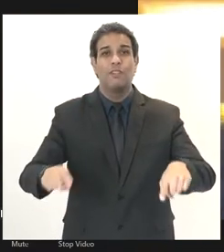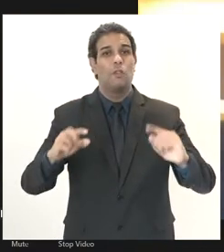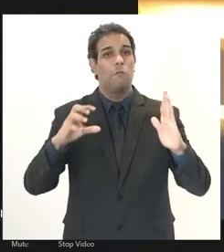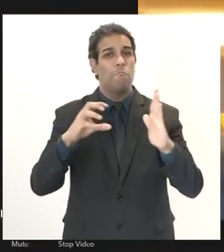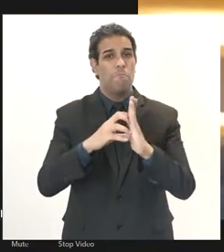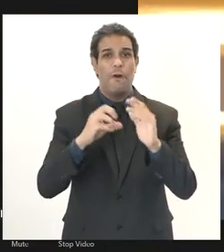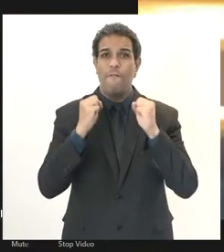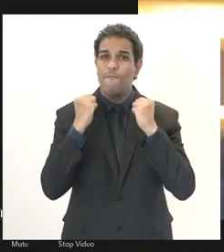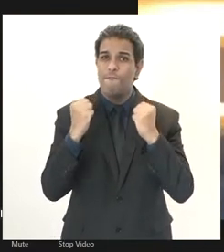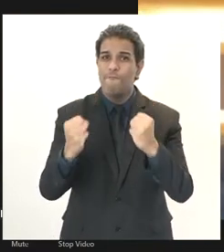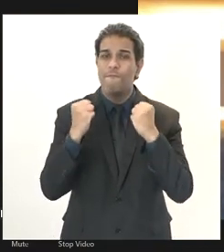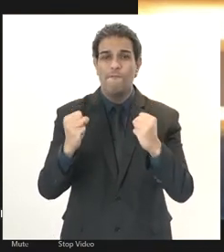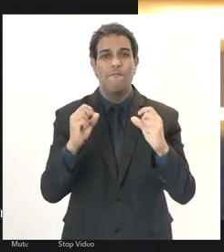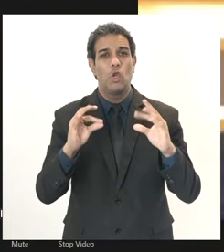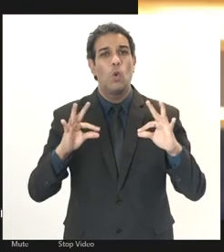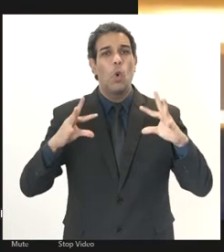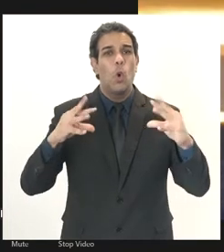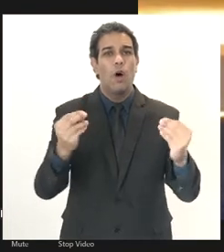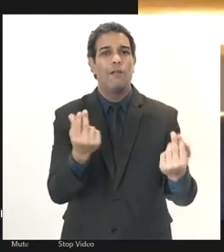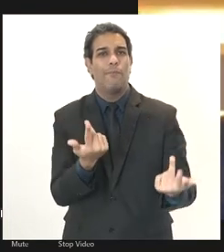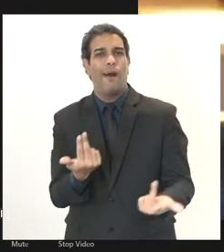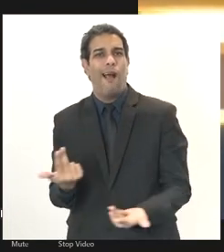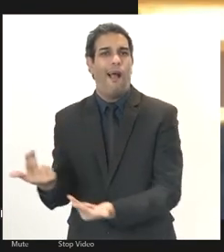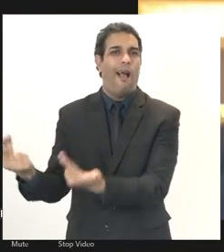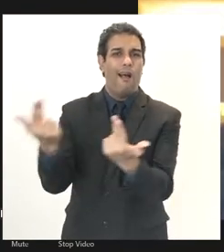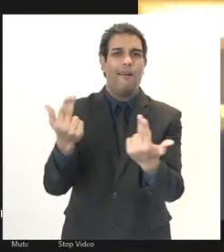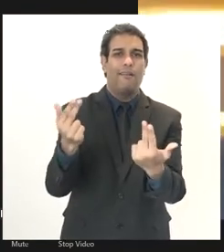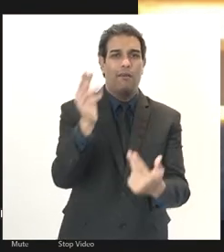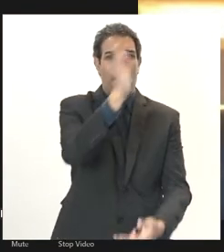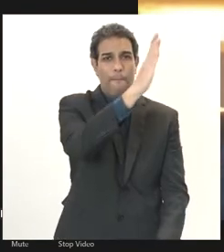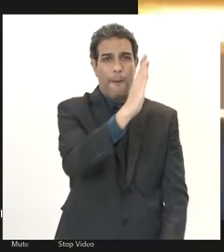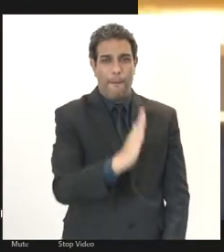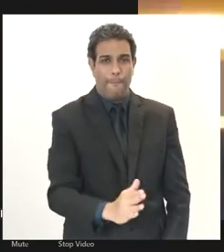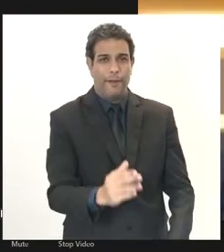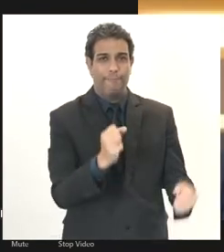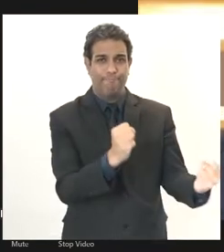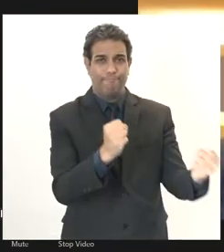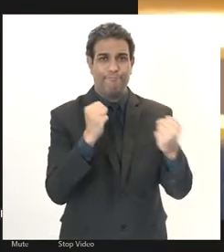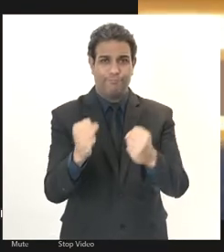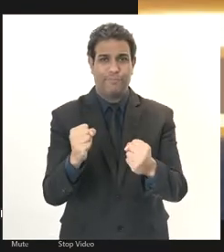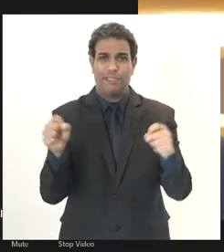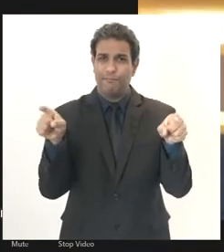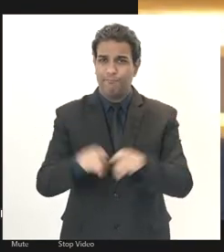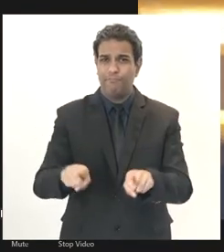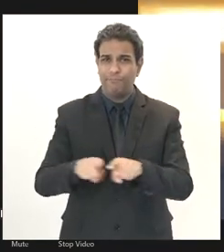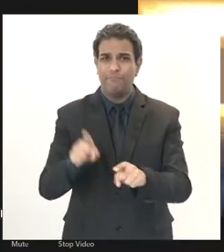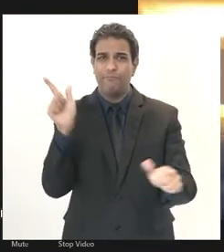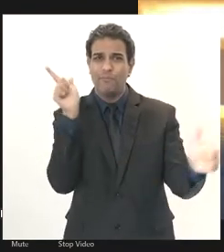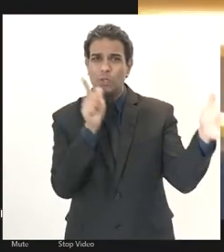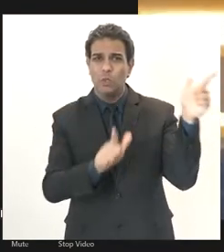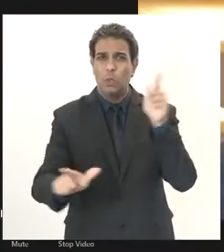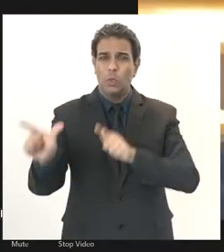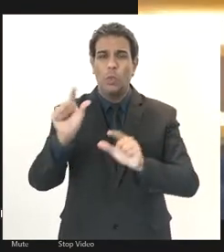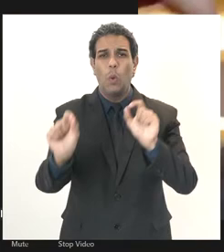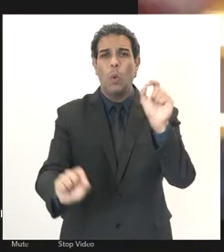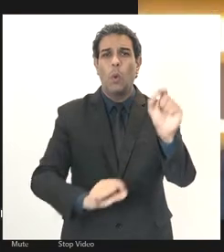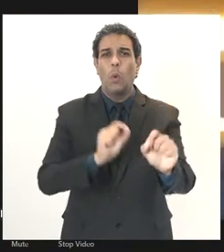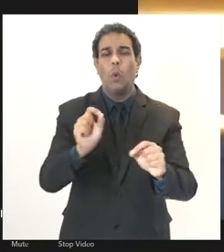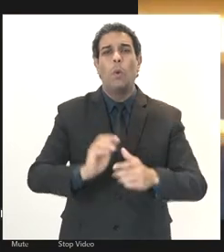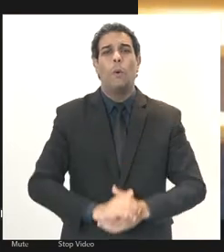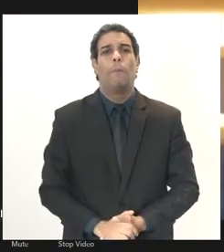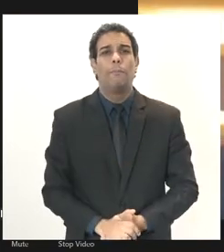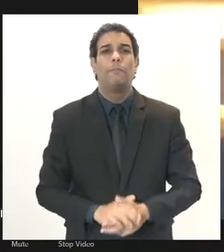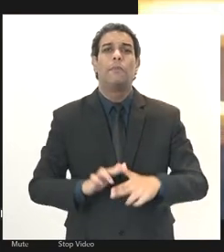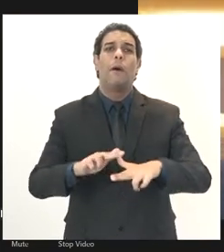todo mundo é um país forte com um servidor forte com um serviço público forte e é